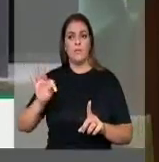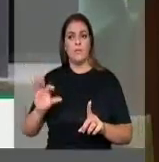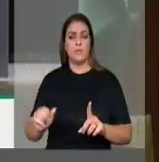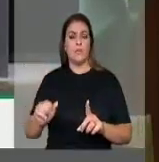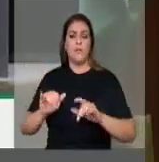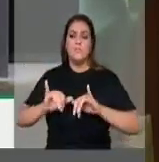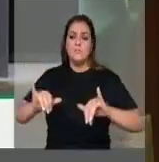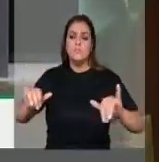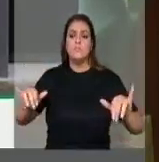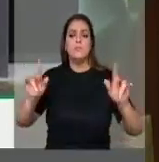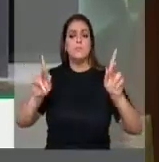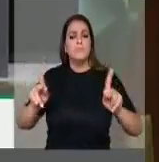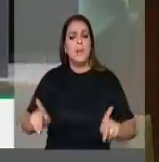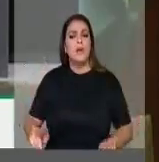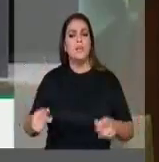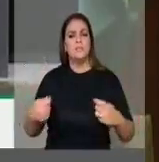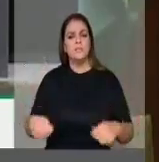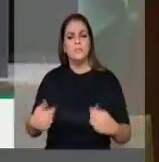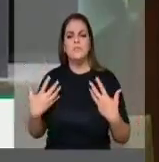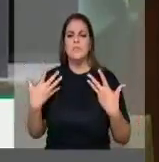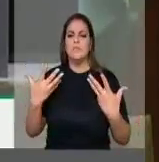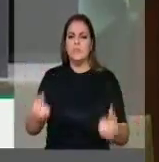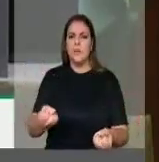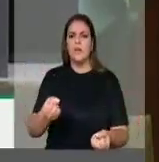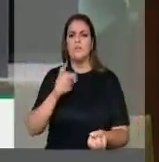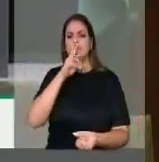nessa fortalecer a corrente do bem. Muito obrigada.